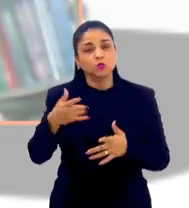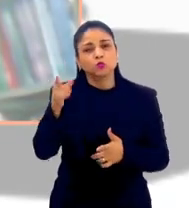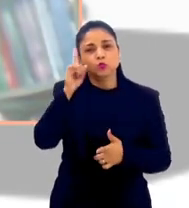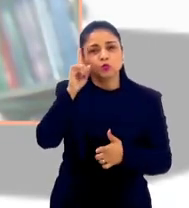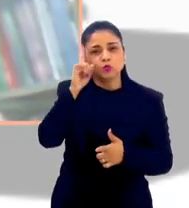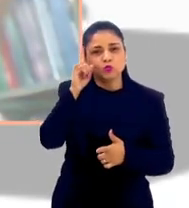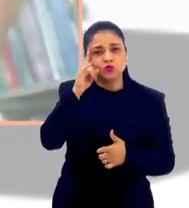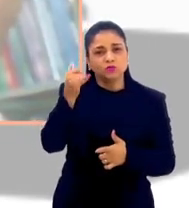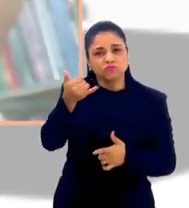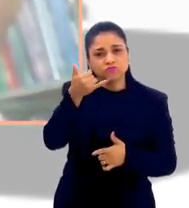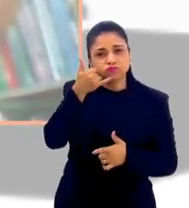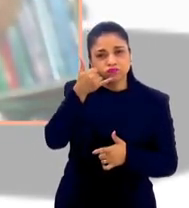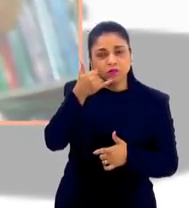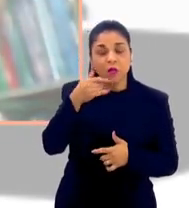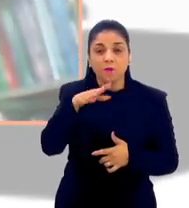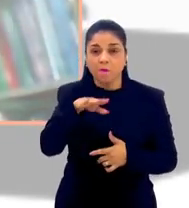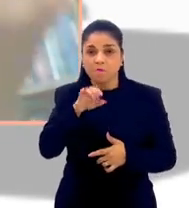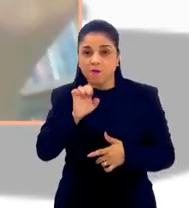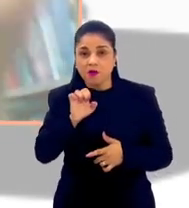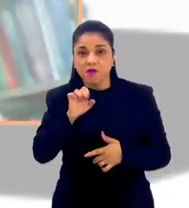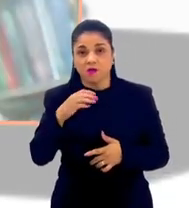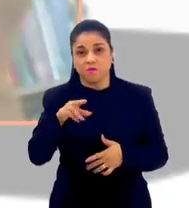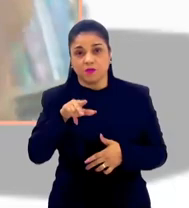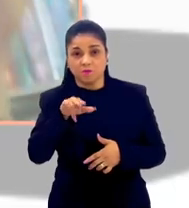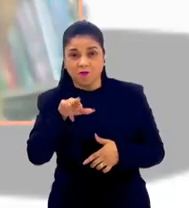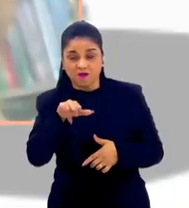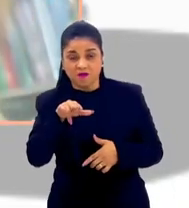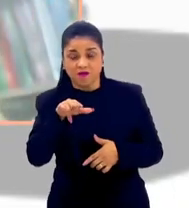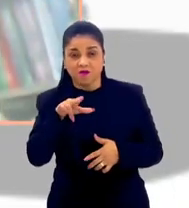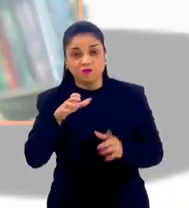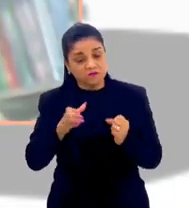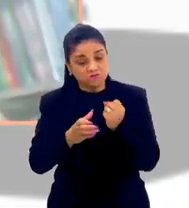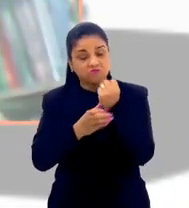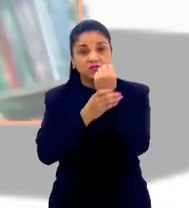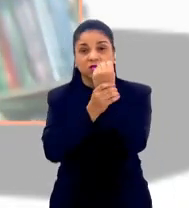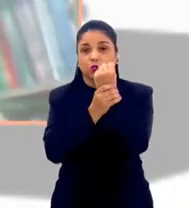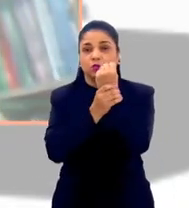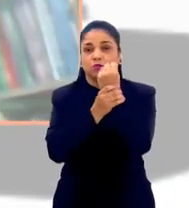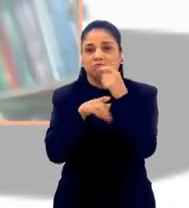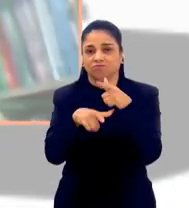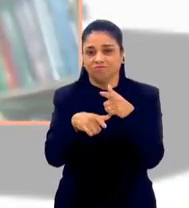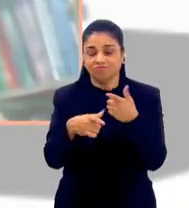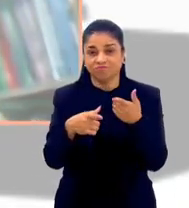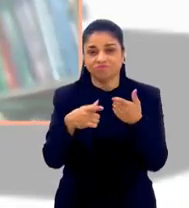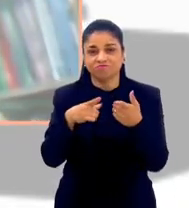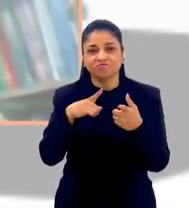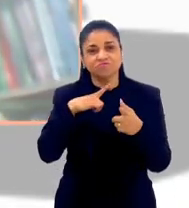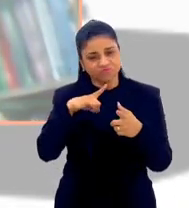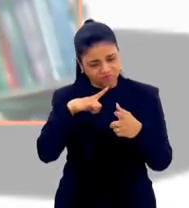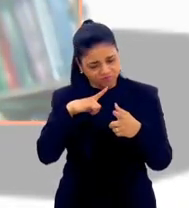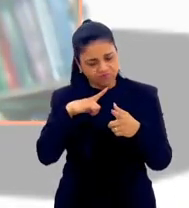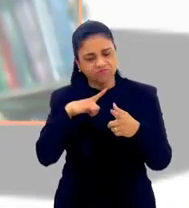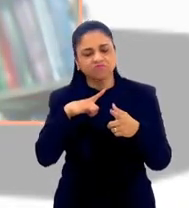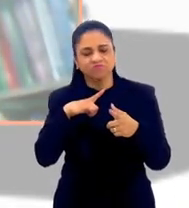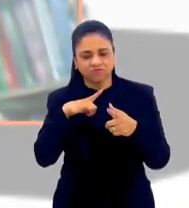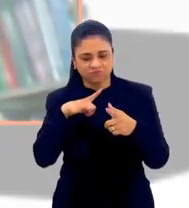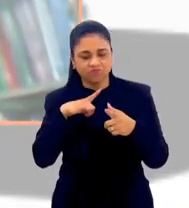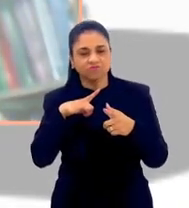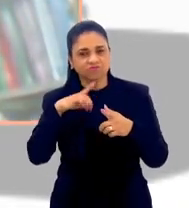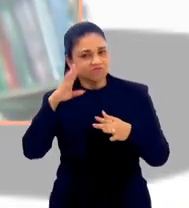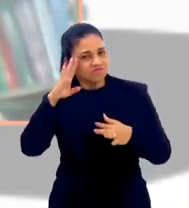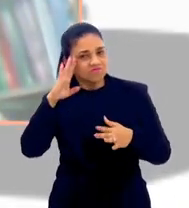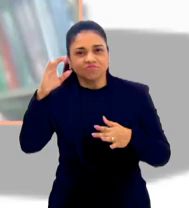todos os dias morando em Vitória e com segurança biológica. Então, existe uma grande vantagem, uma grande